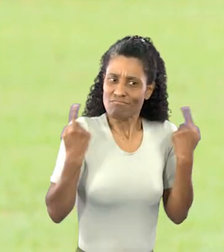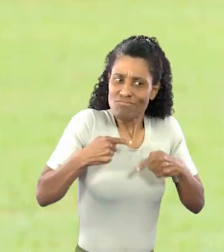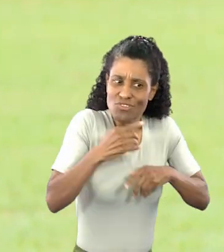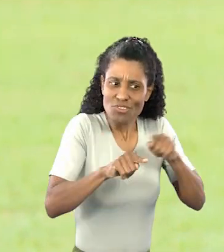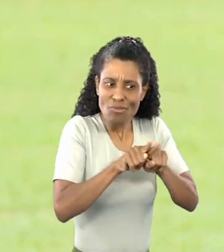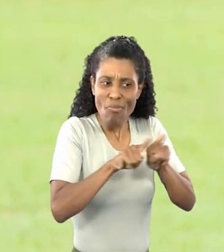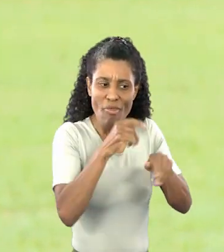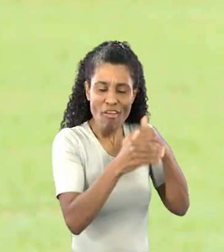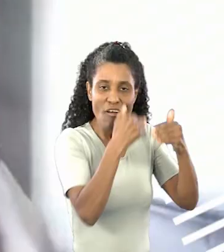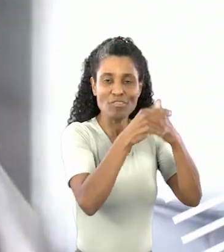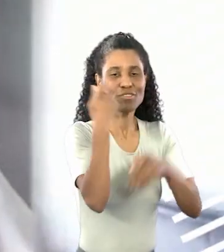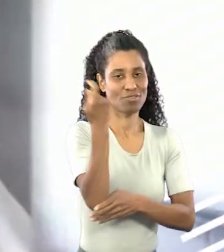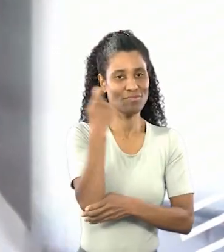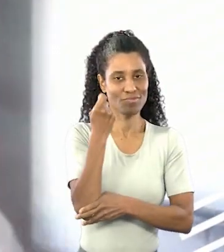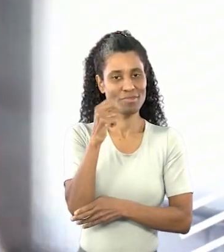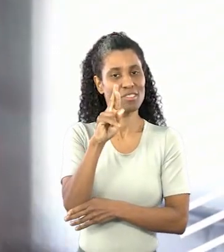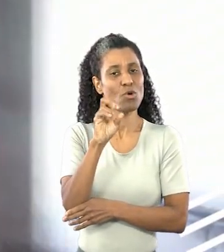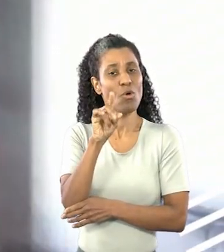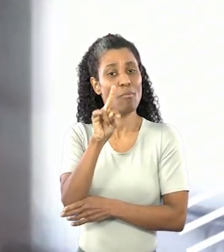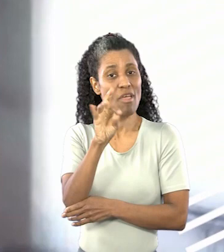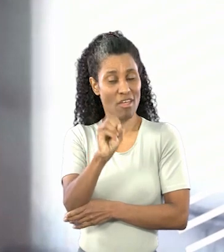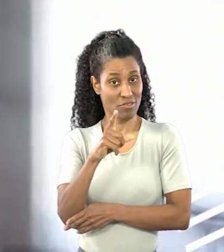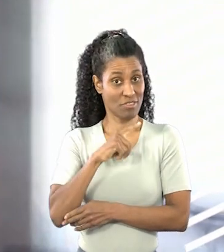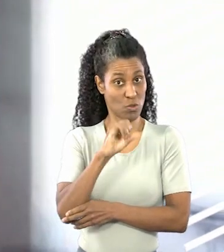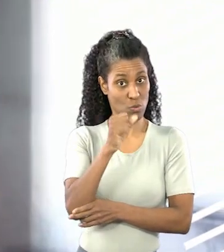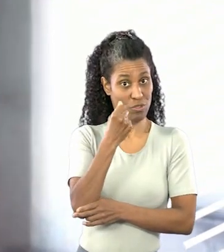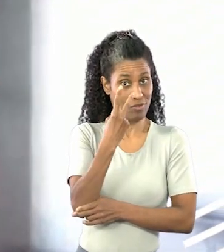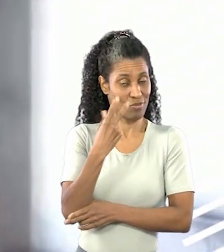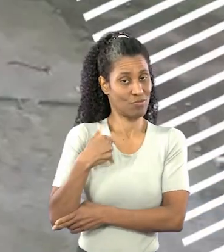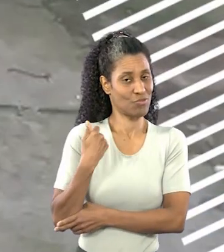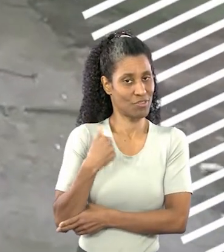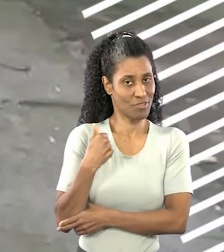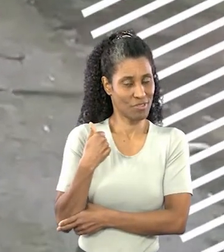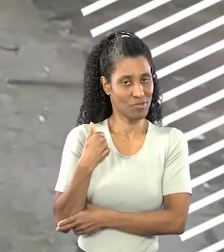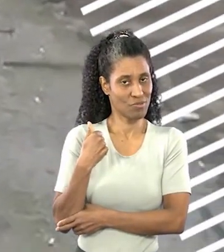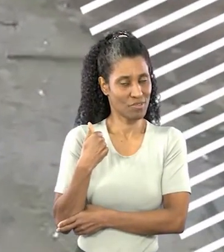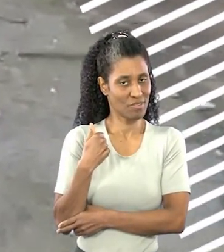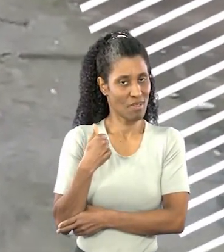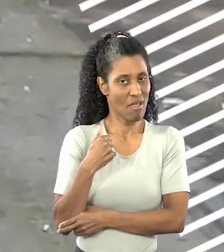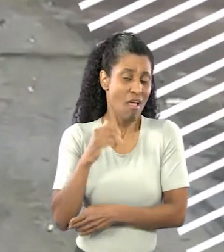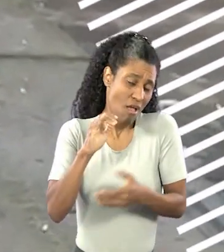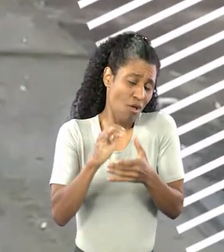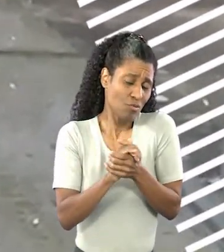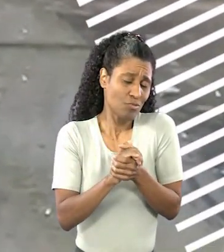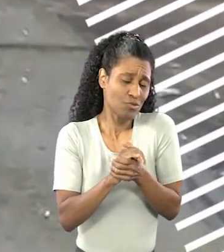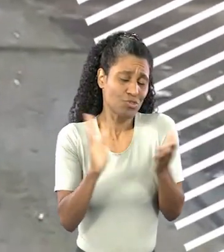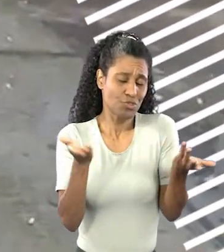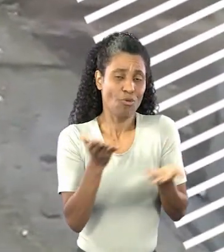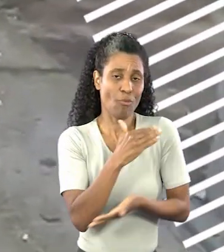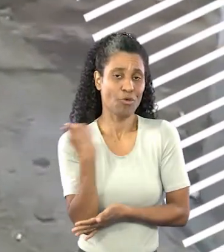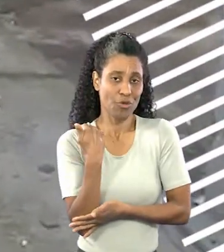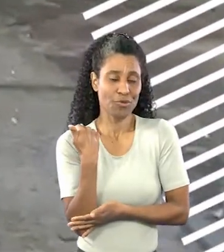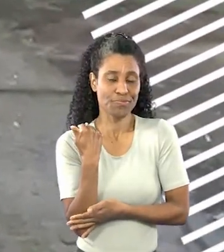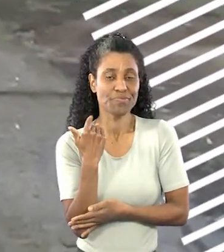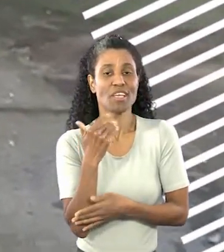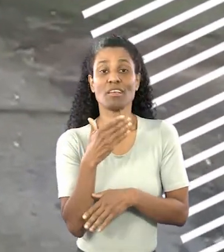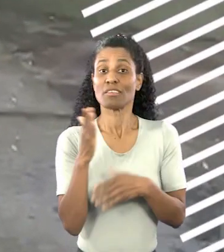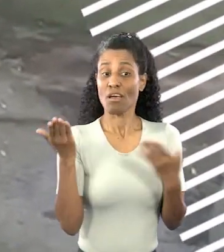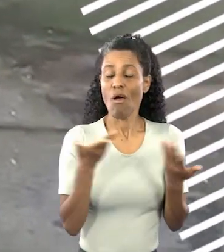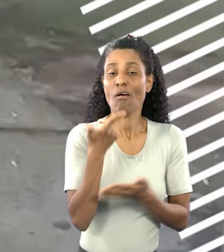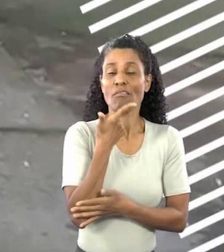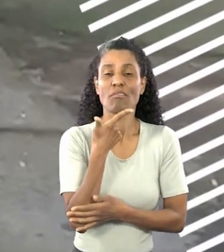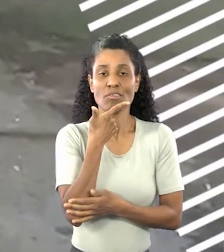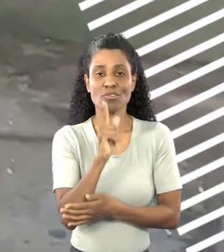avanços no Rio Grande do Sul. Seu Roberto tem 82 anos. Desde que perdeu a esposa, ganhou uma nova